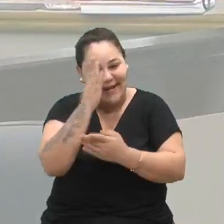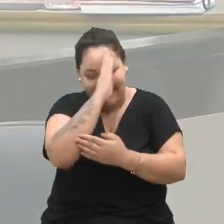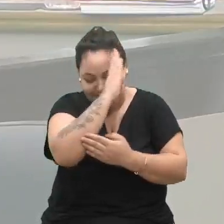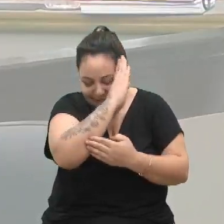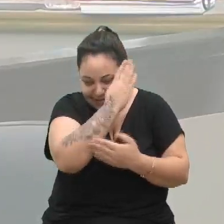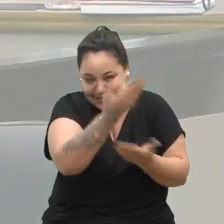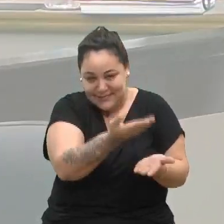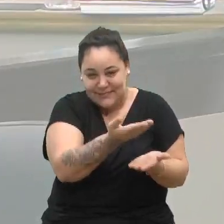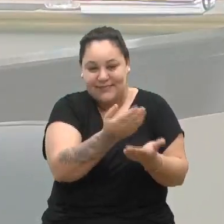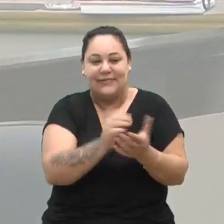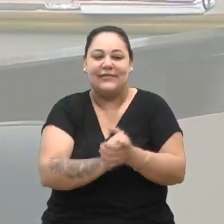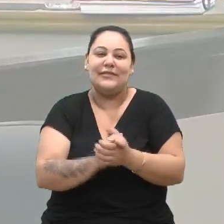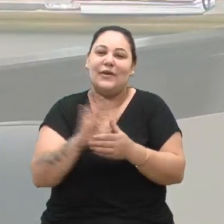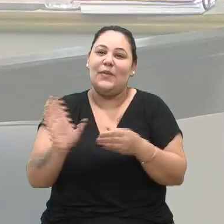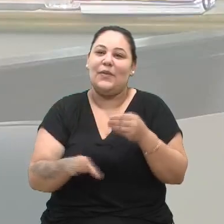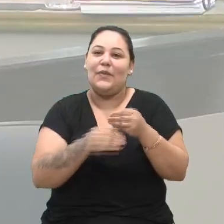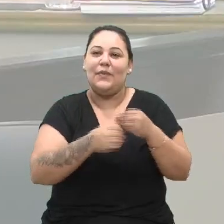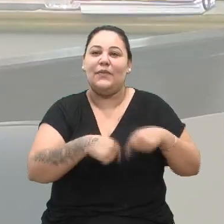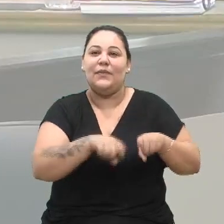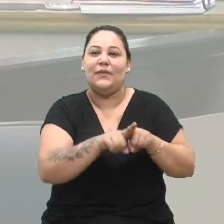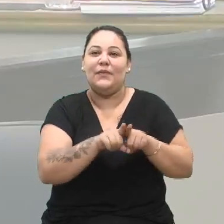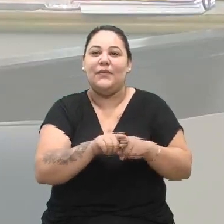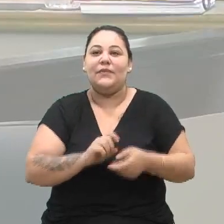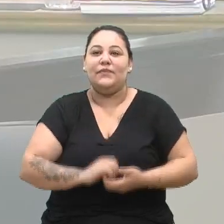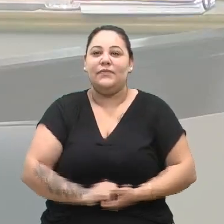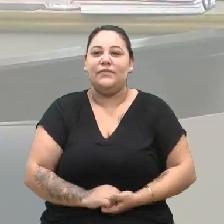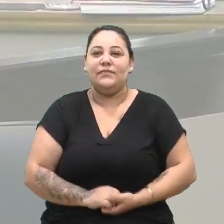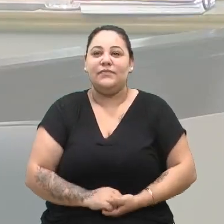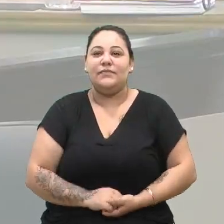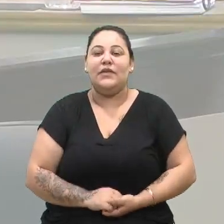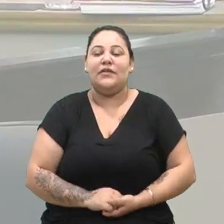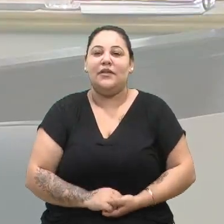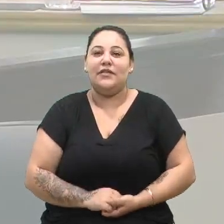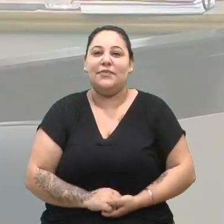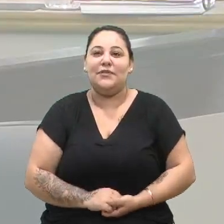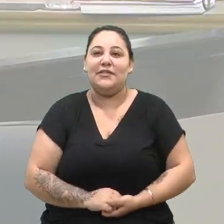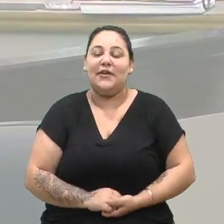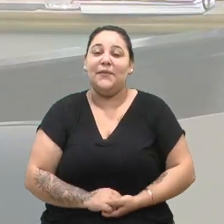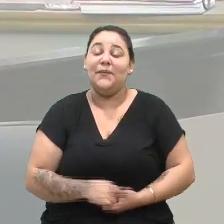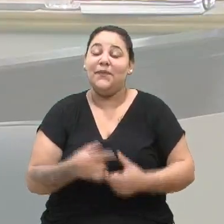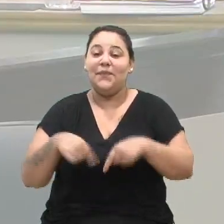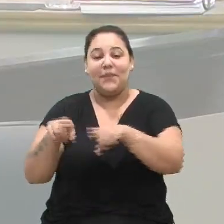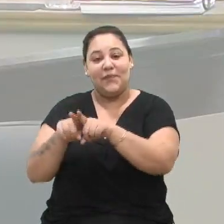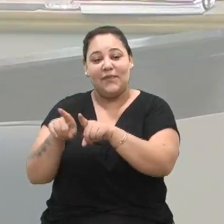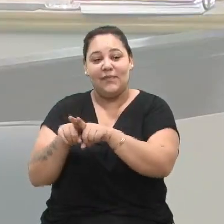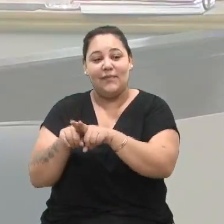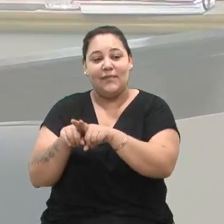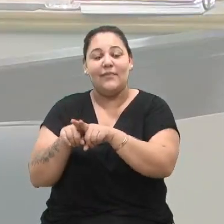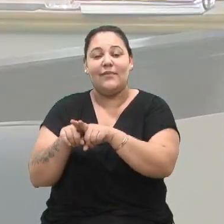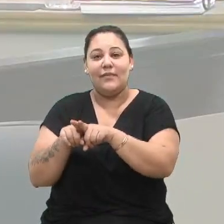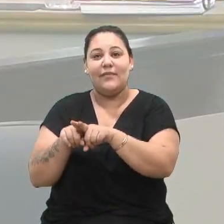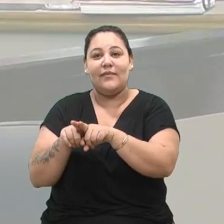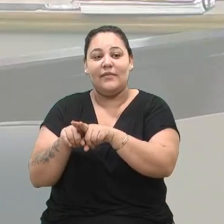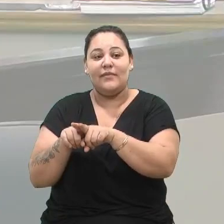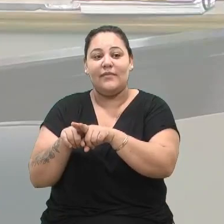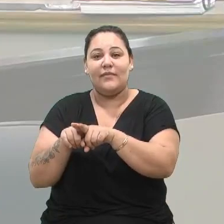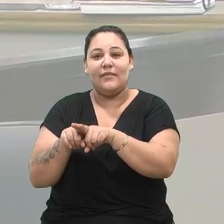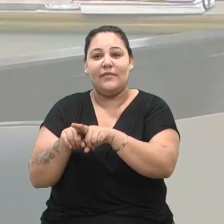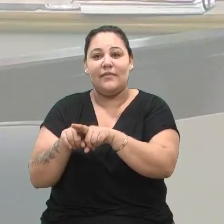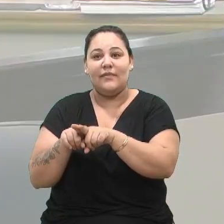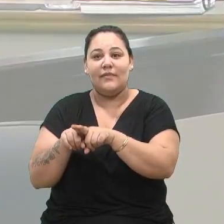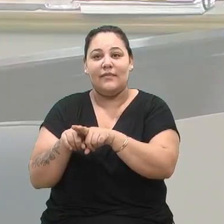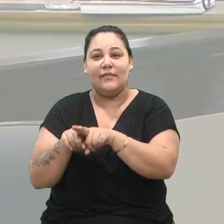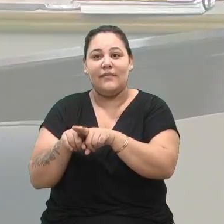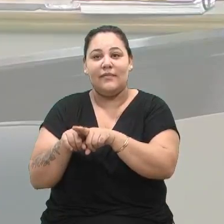congratulações do Valtinho Dausoto. E também felicitar a colega servidora